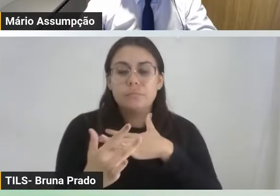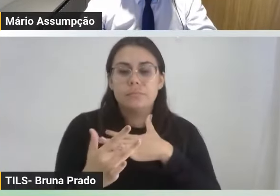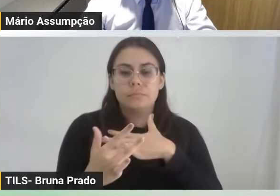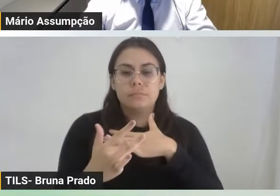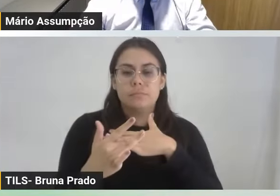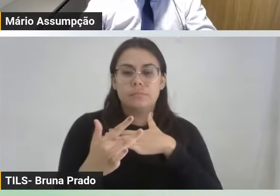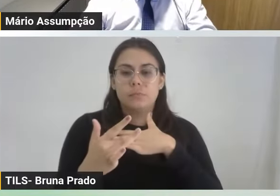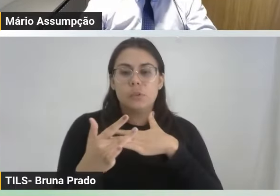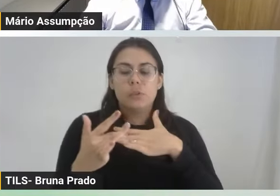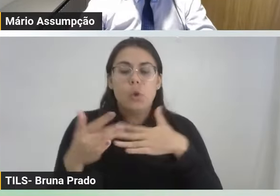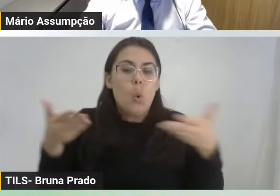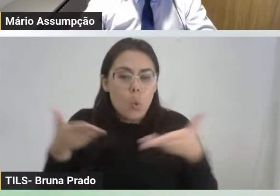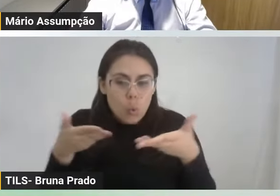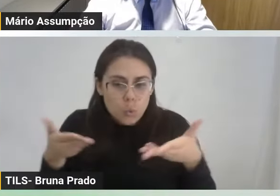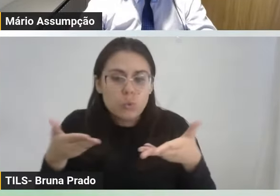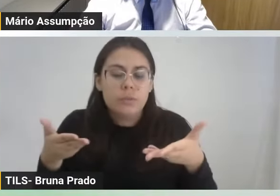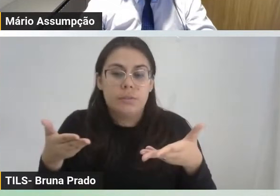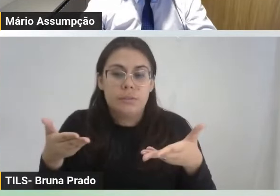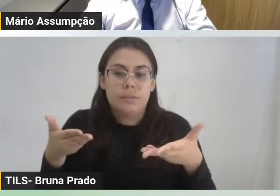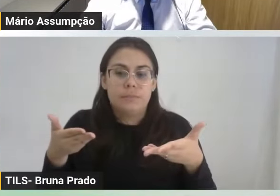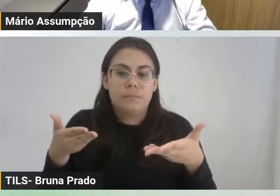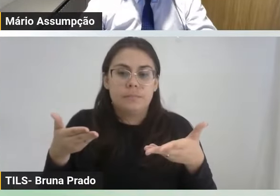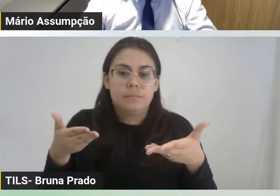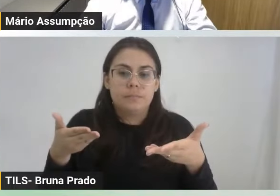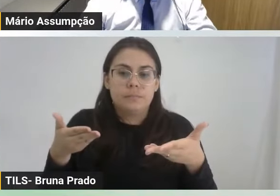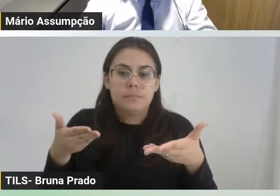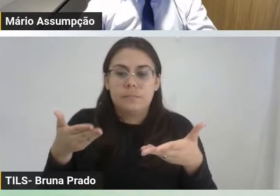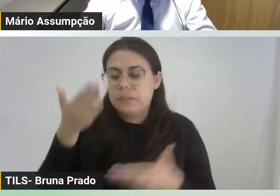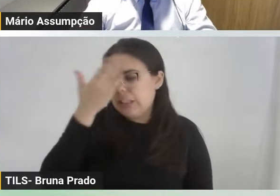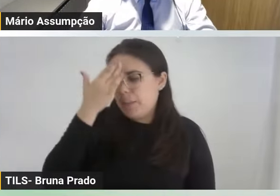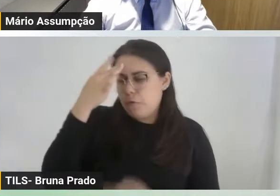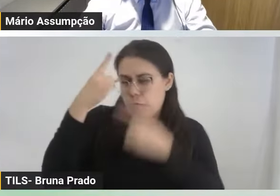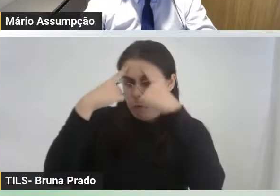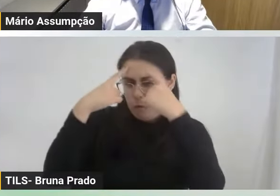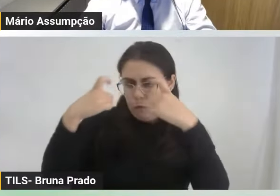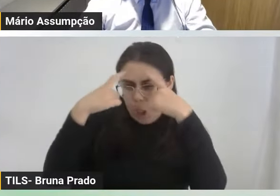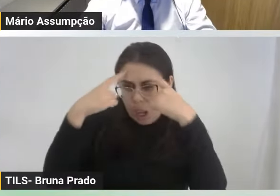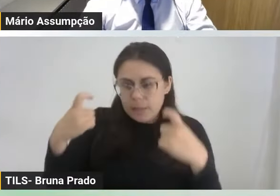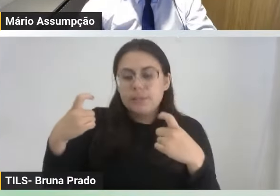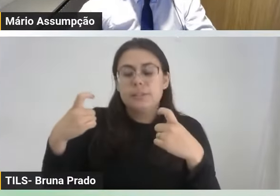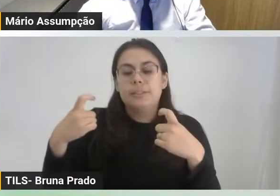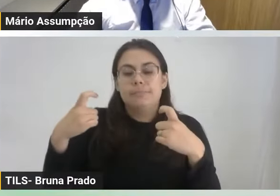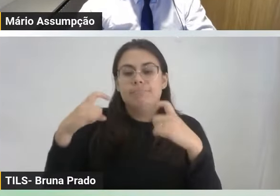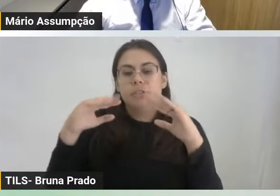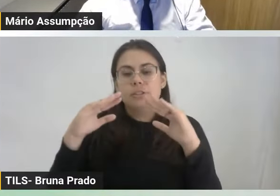constantes nas varas de violência doméstica e também nas varas criminais.